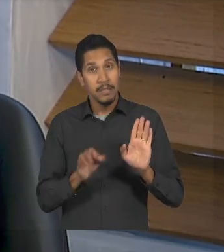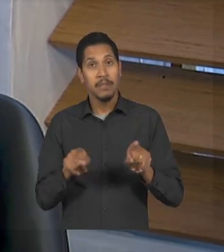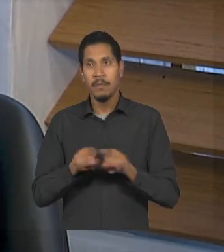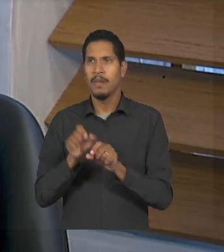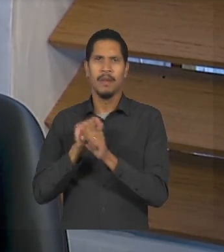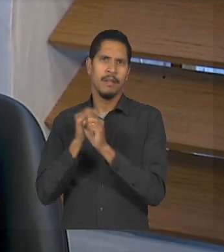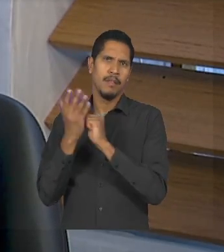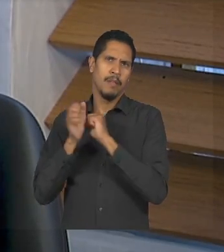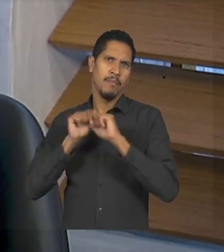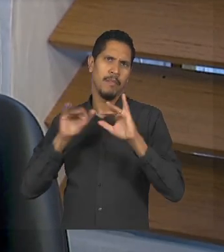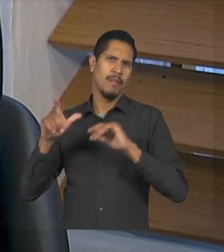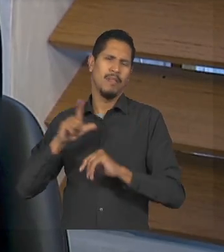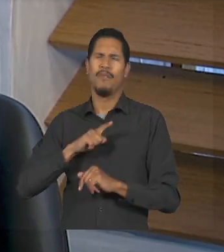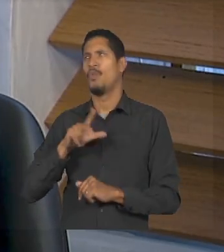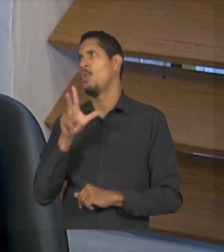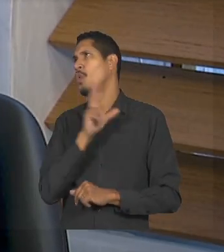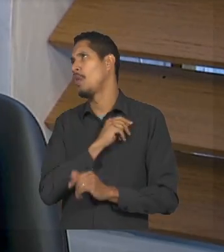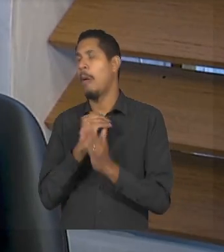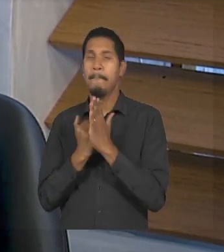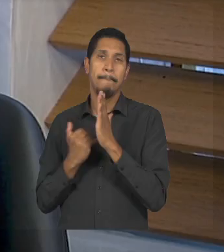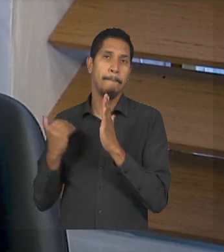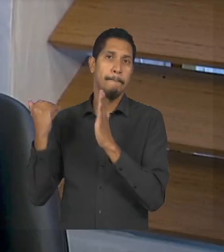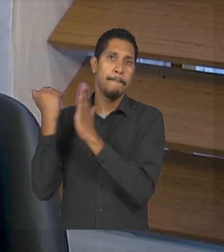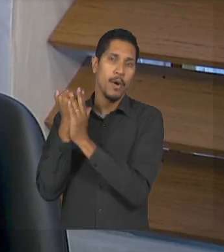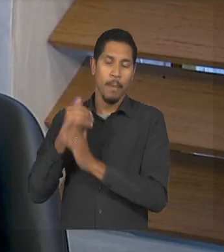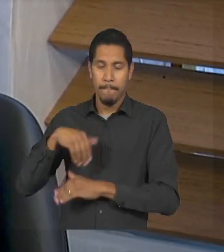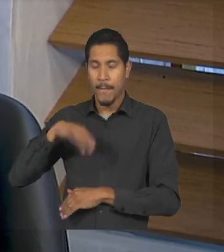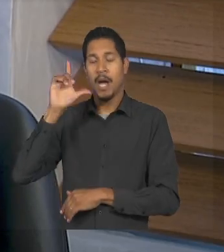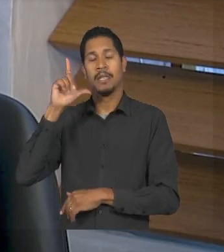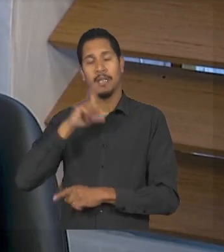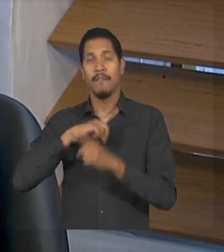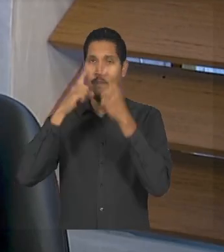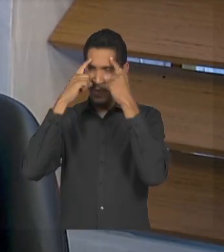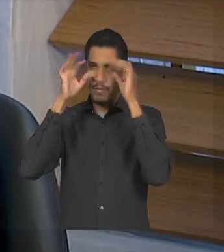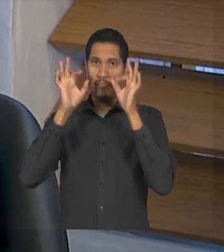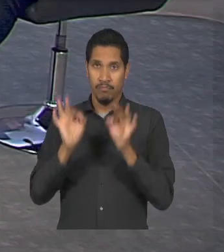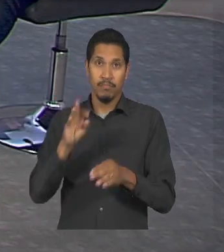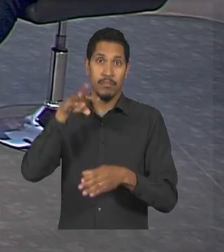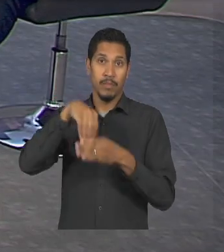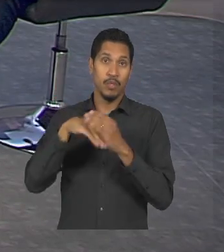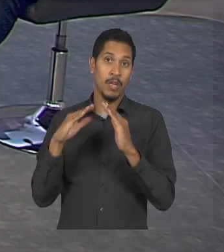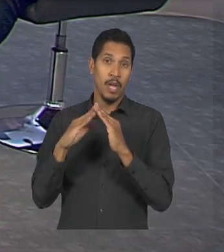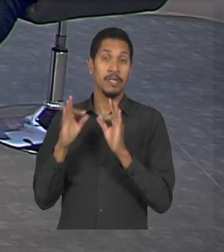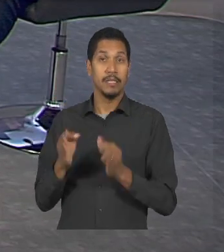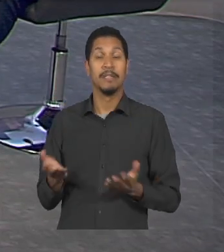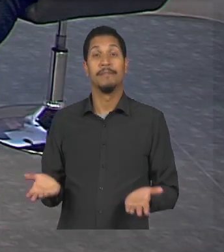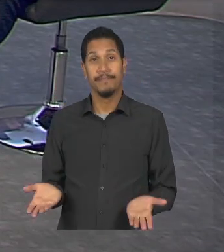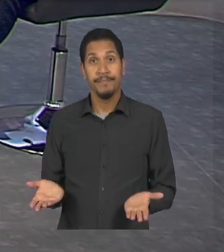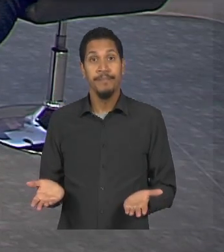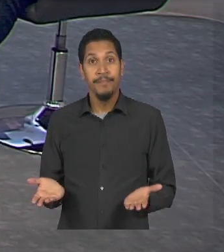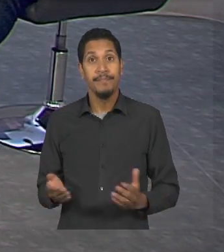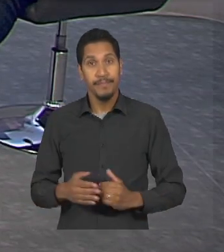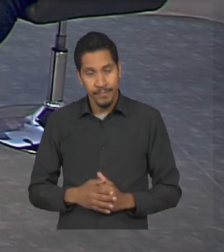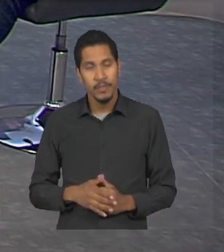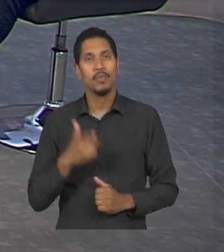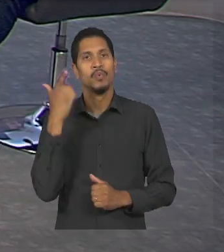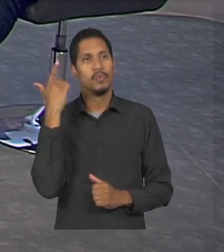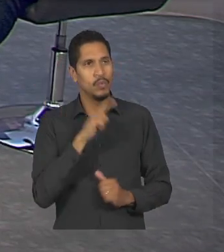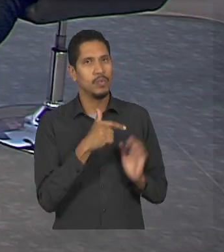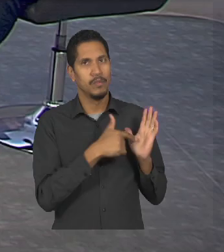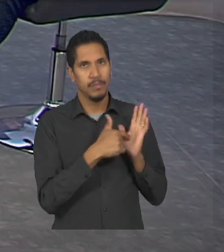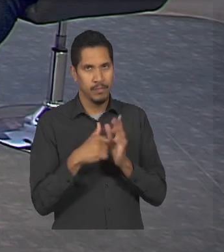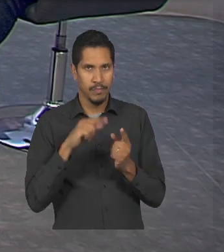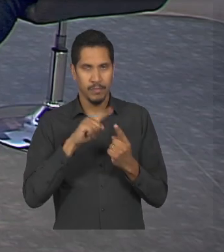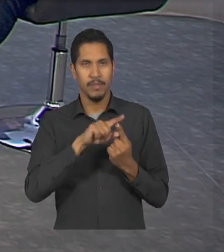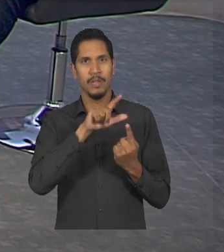pandemia a gente teve um aumento absurdo dos casos de violência dentro de casa então nós conseguimos trazer o